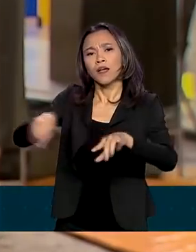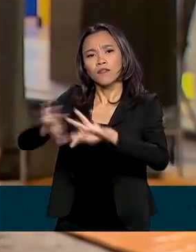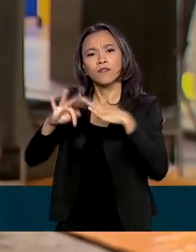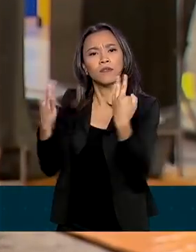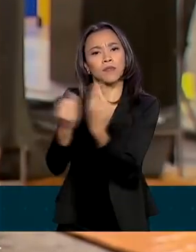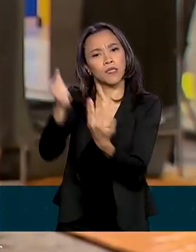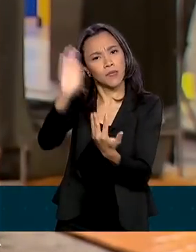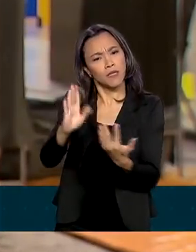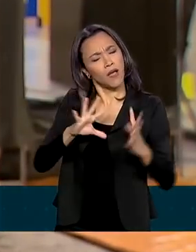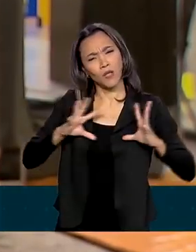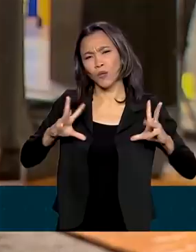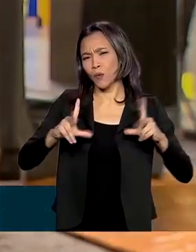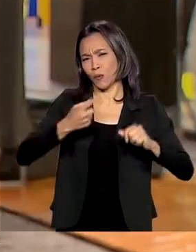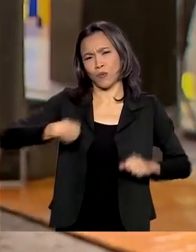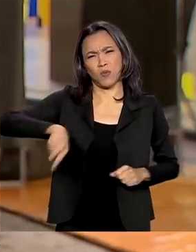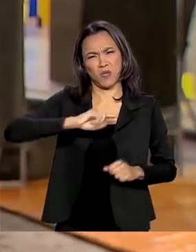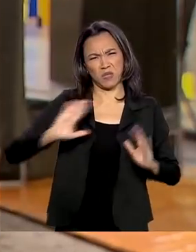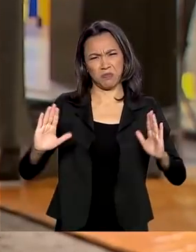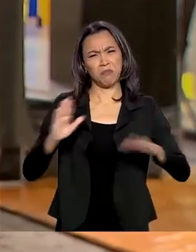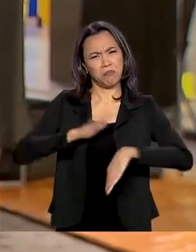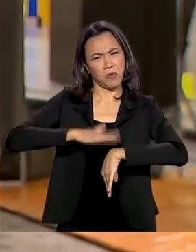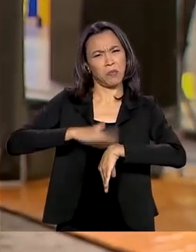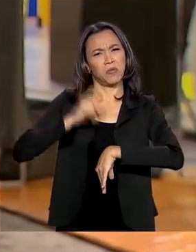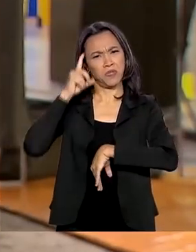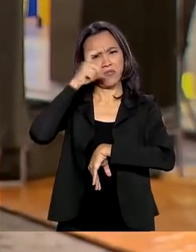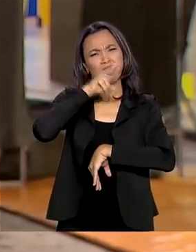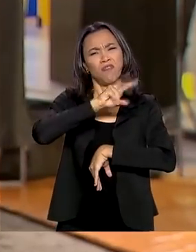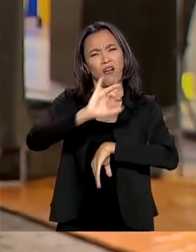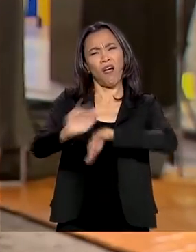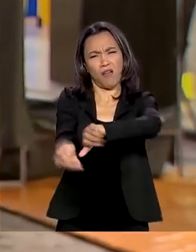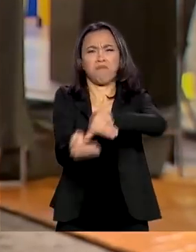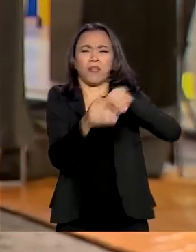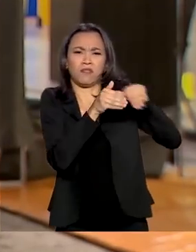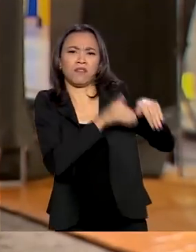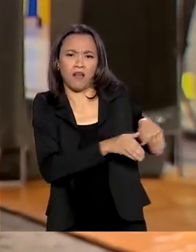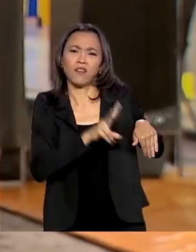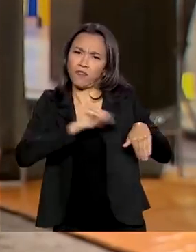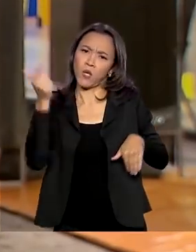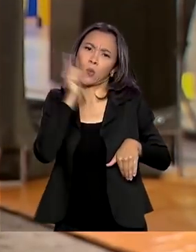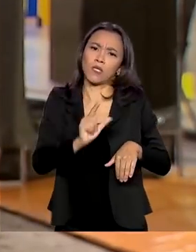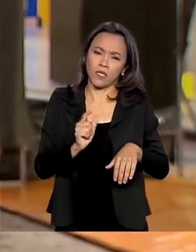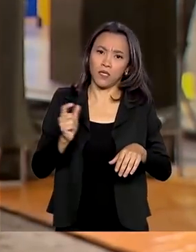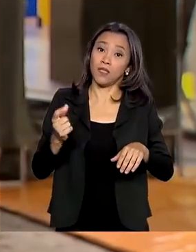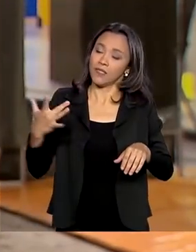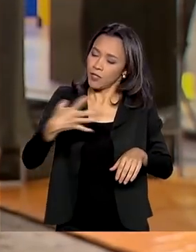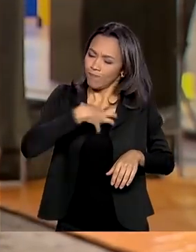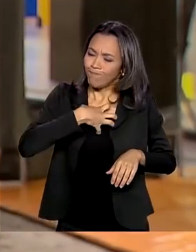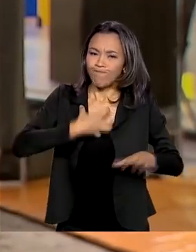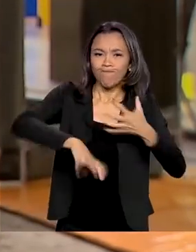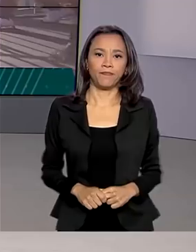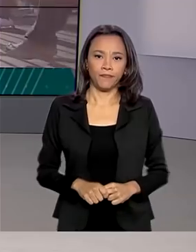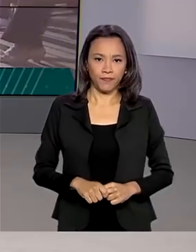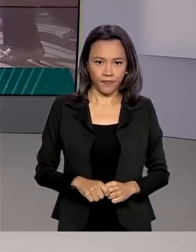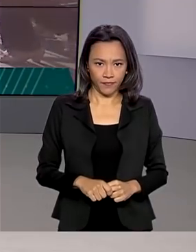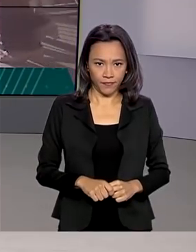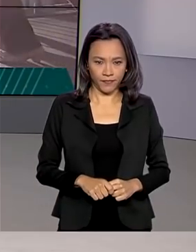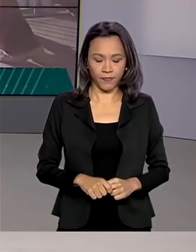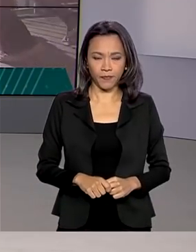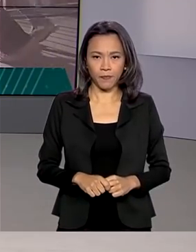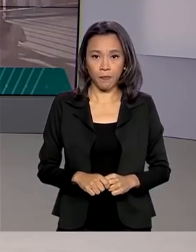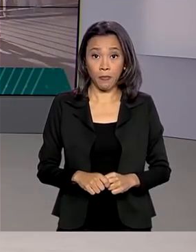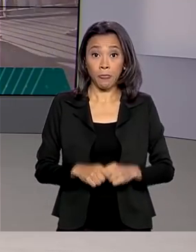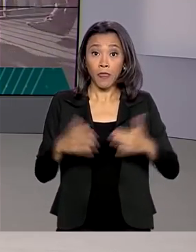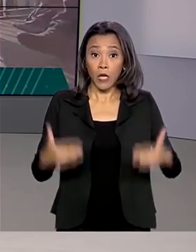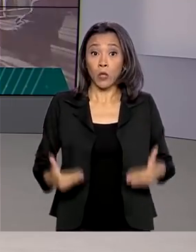a todos nós. Nesse momento difícil que vai passar, que nós vamos superar, solidários, unidos. E o